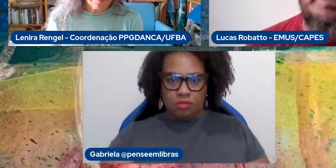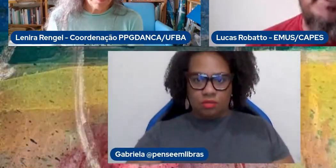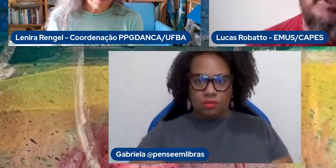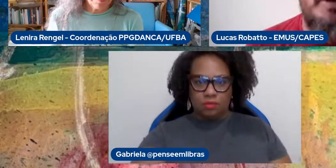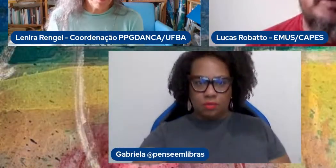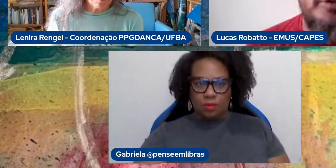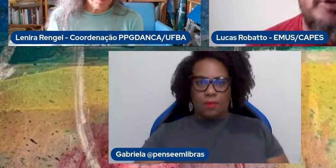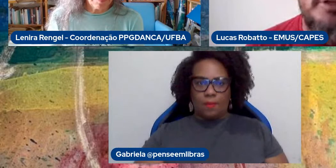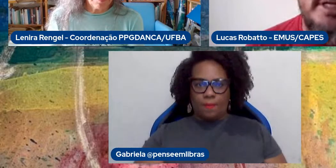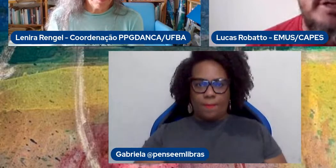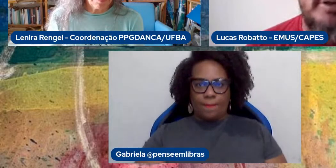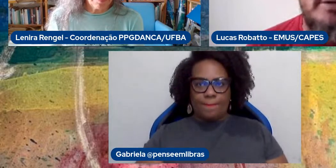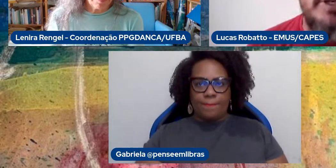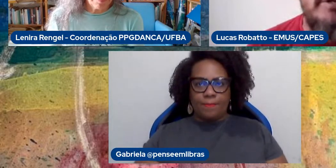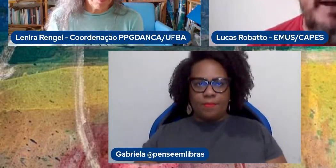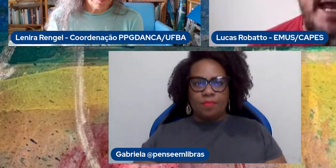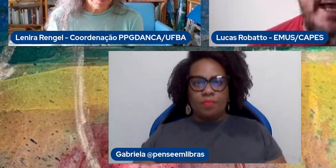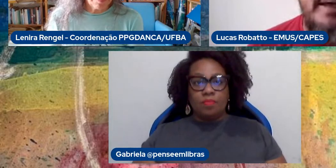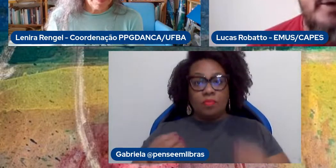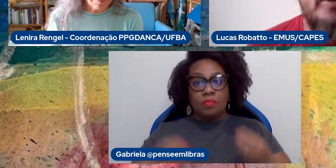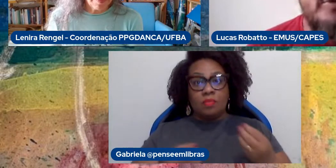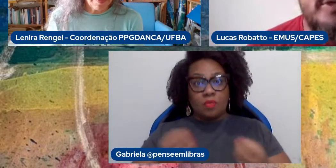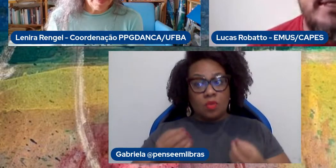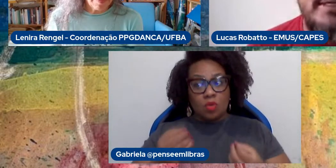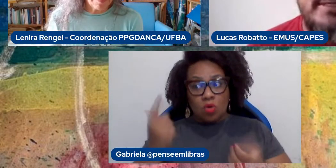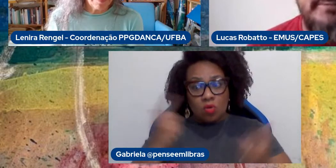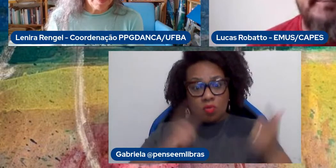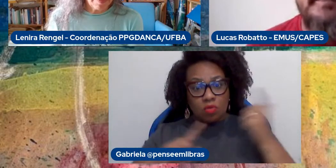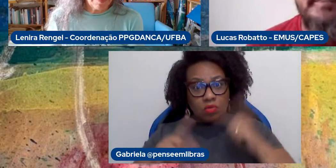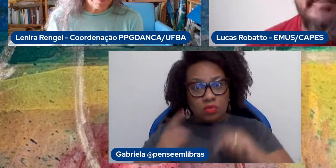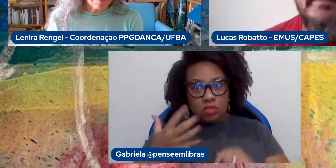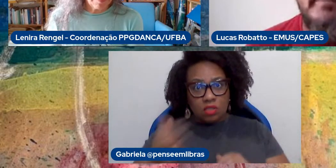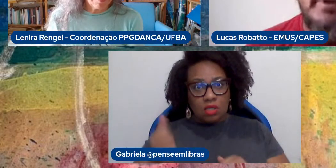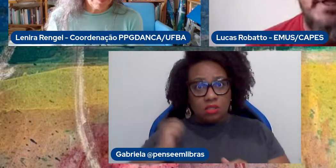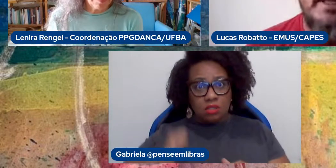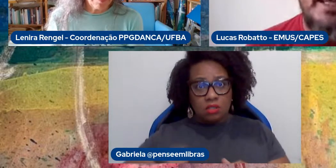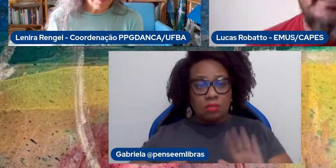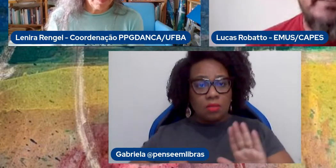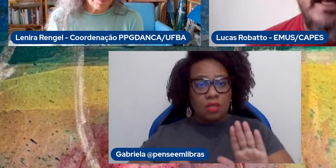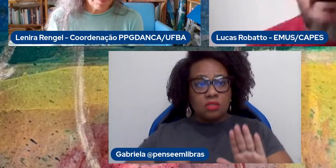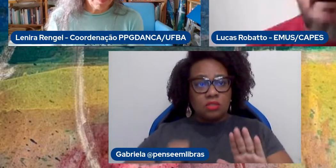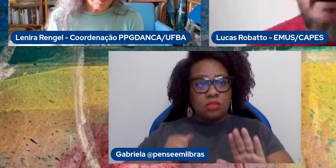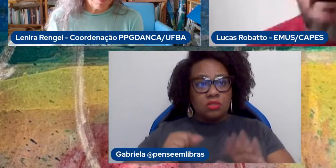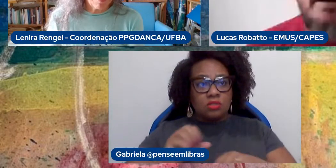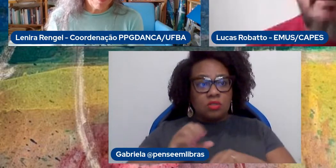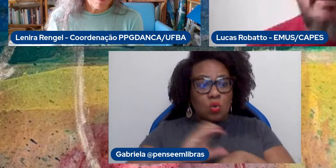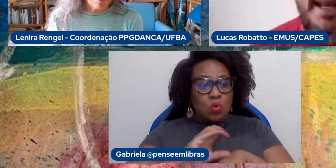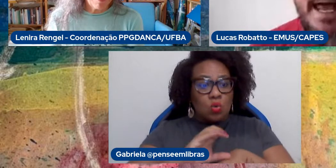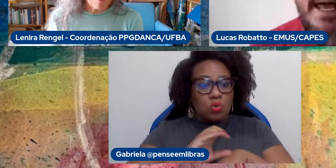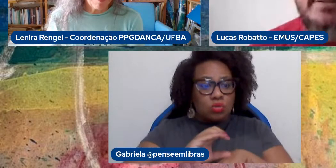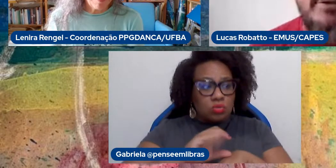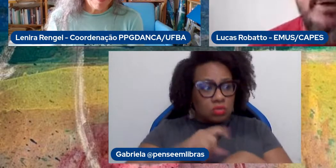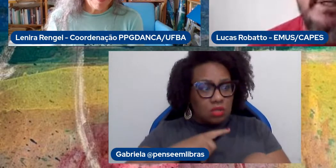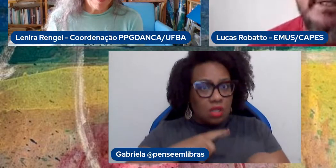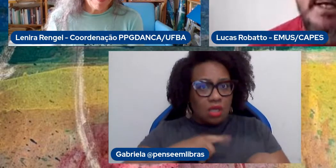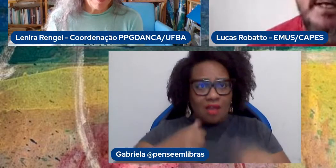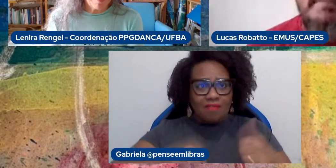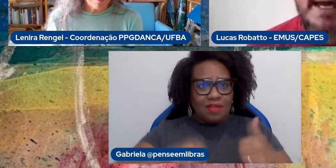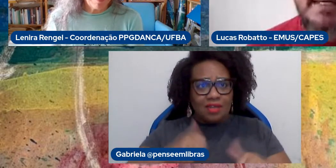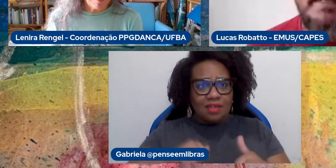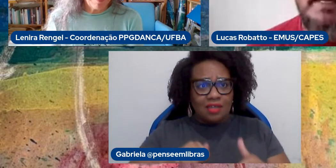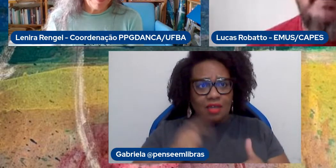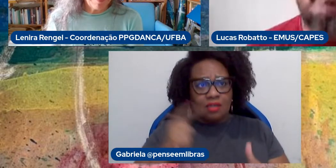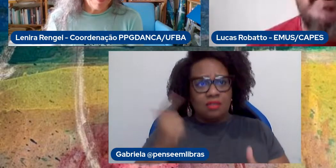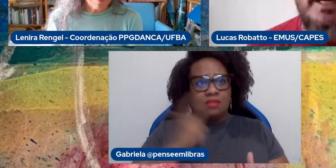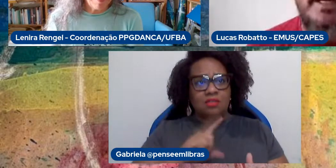a gente vai admitir novos cursos se a gente não está conseguindo avaliar os cursos que existem. Ela disse que não, nós não vamos atropelar as coisas,